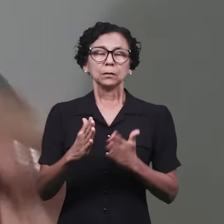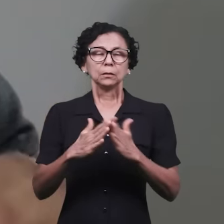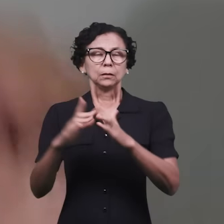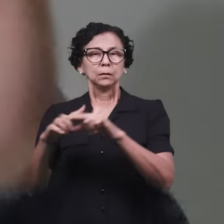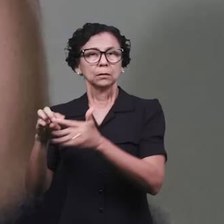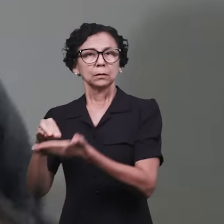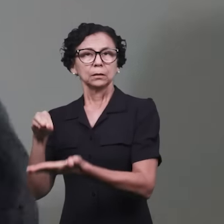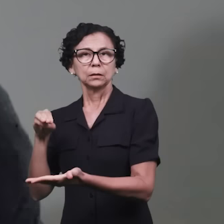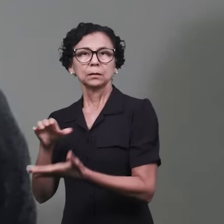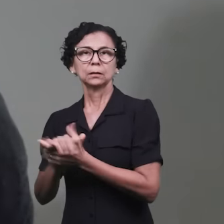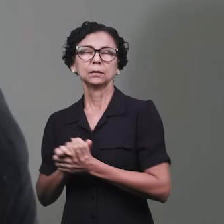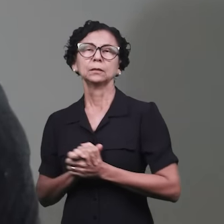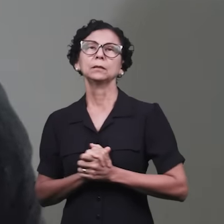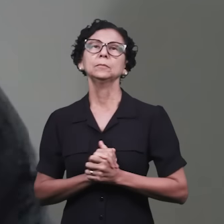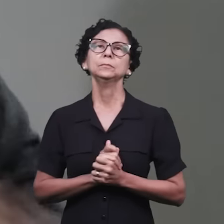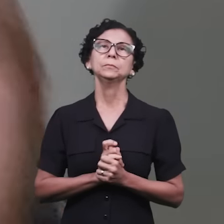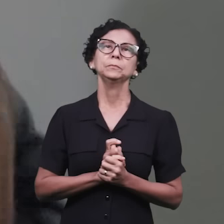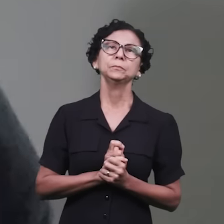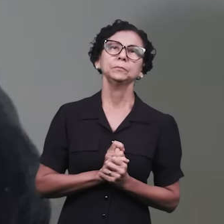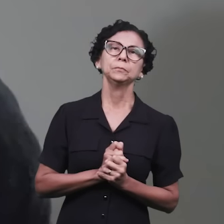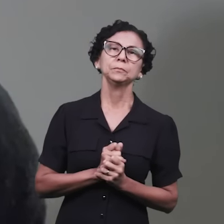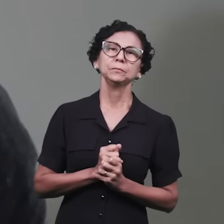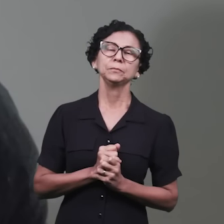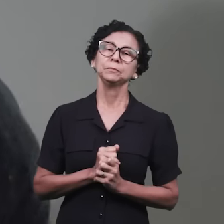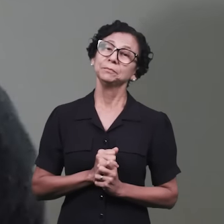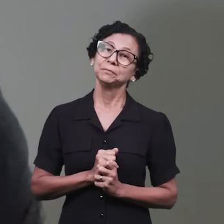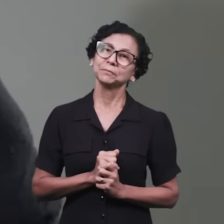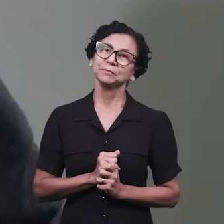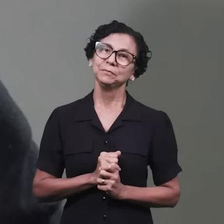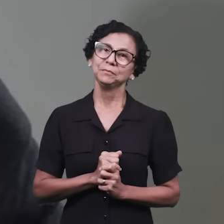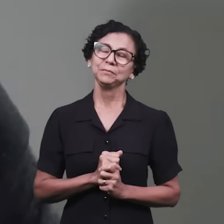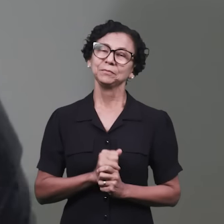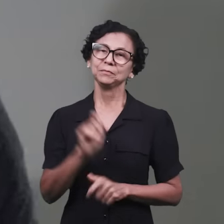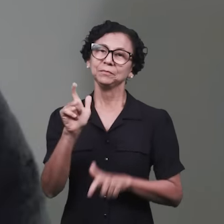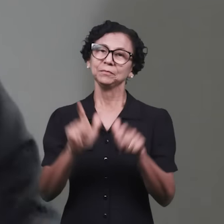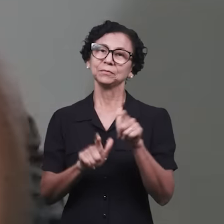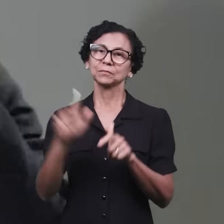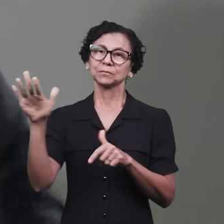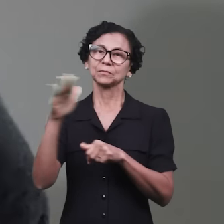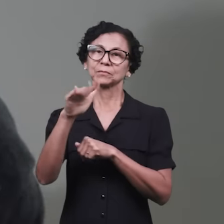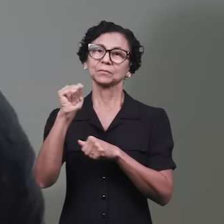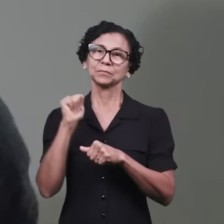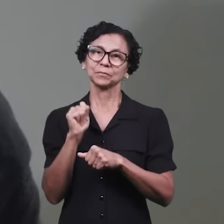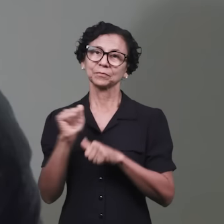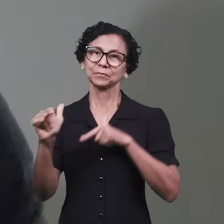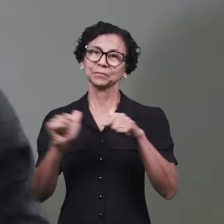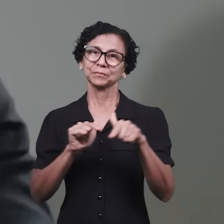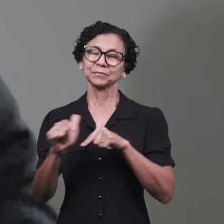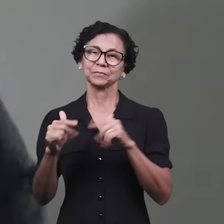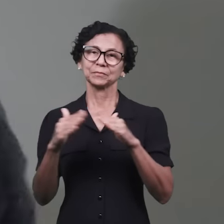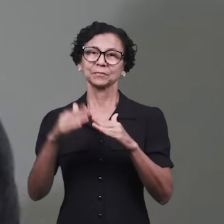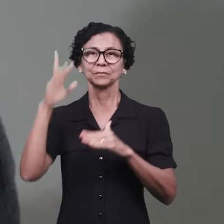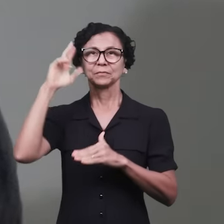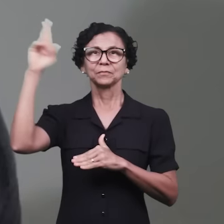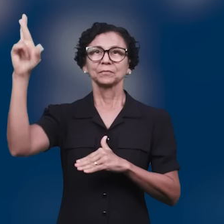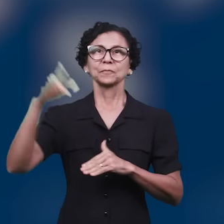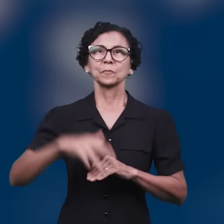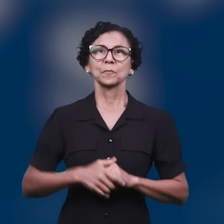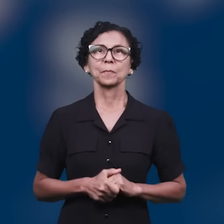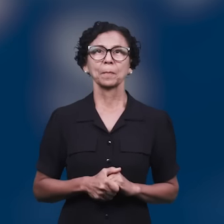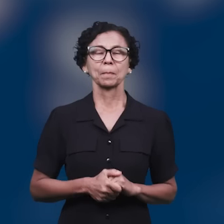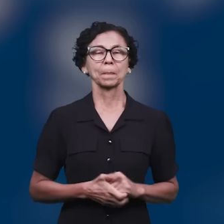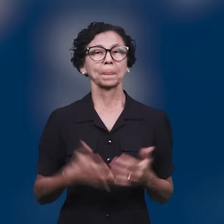realizaram levantamentos para funções na casa do Senhor. É maravilhoso poder trabalhar para o Senhor. Acompanhe conosco.